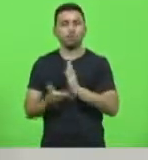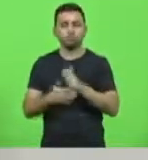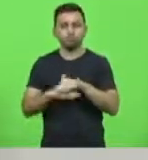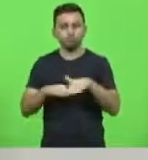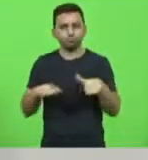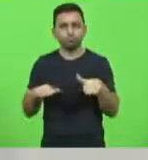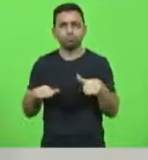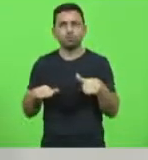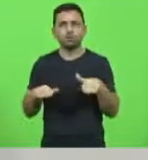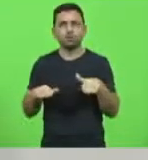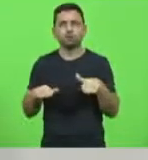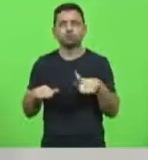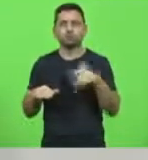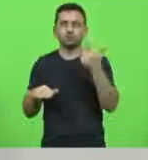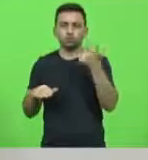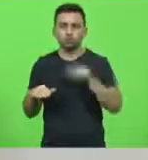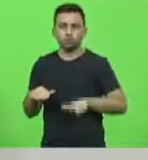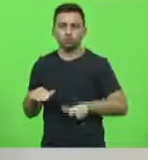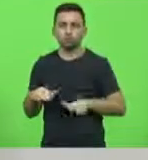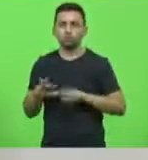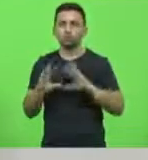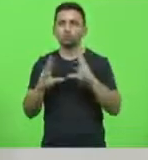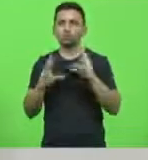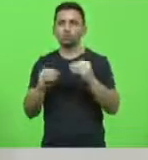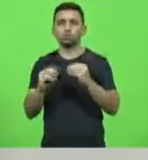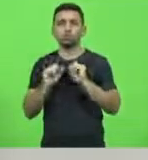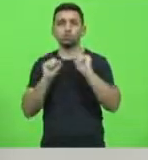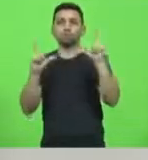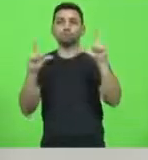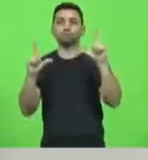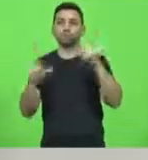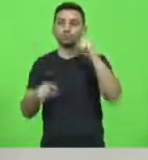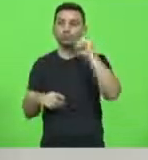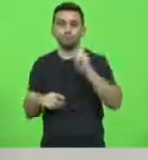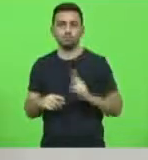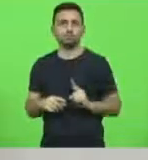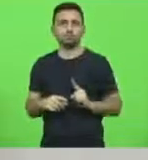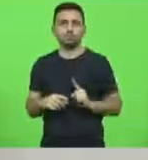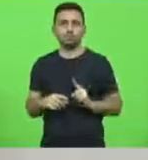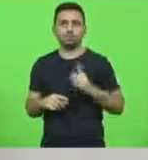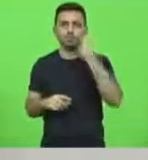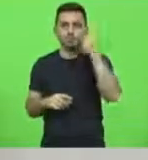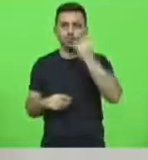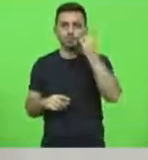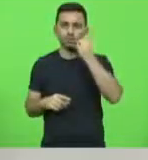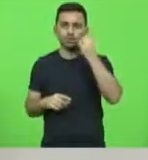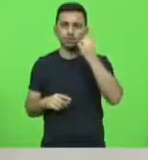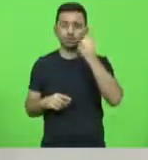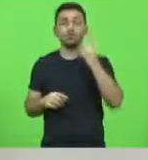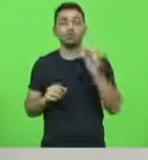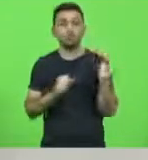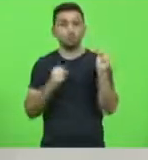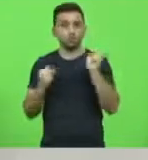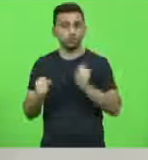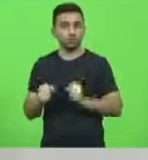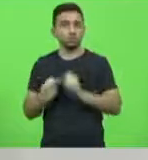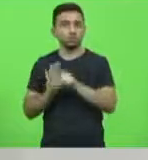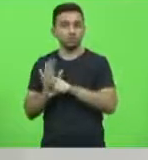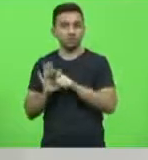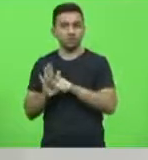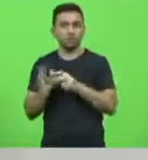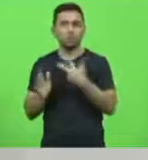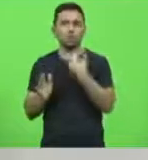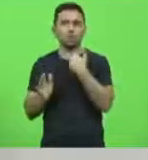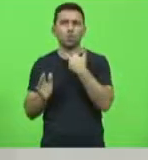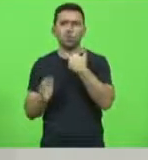desta vez sorrateiro, que pegou de surpresa até nós, deputados. É elementar que o Poder Legislativo não pode firmar